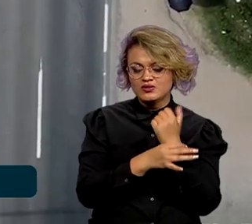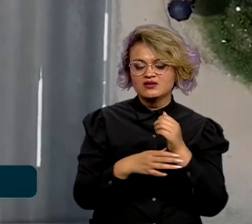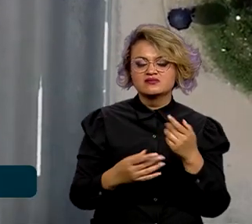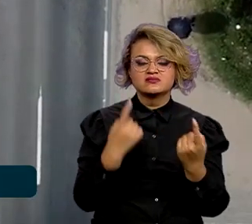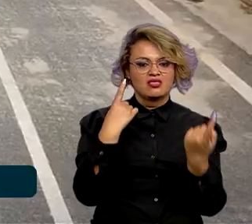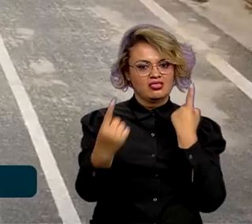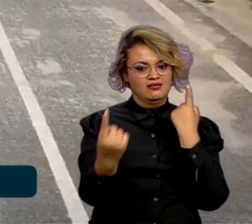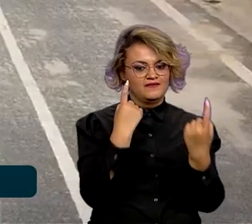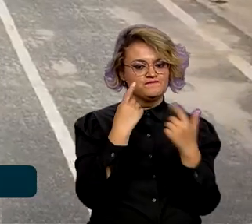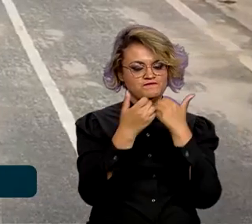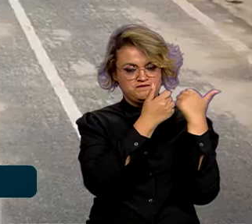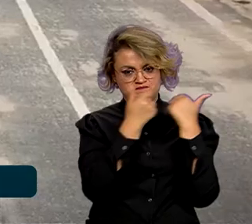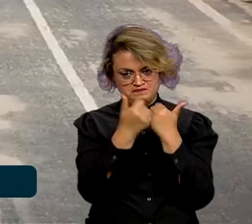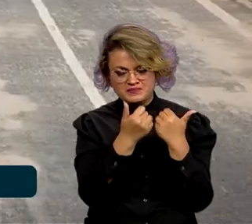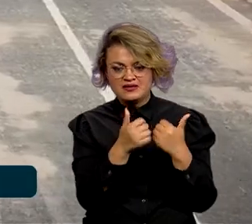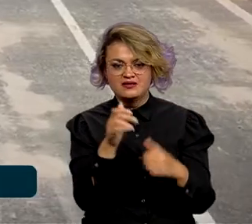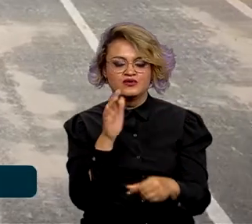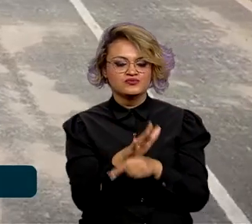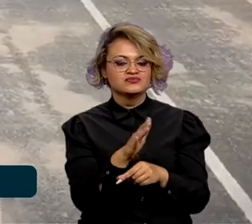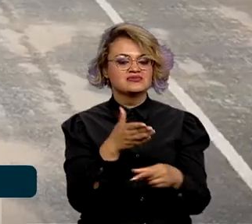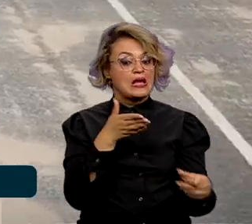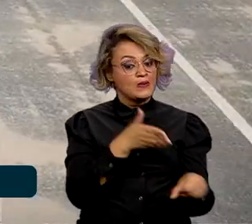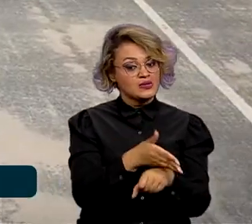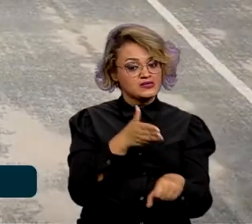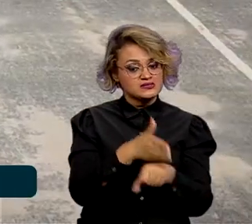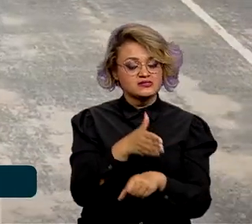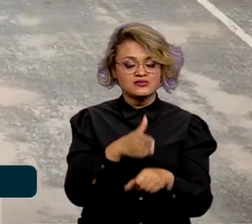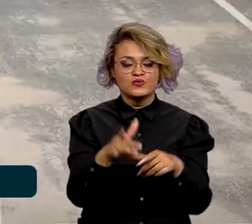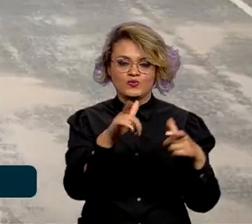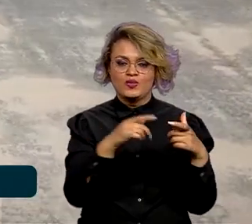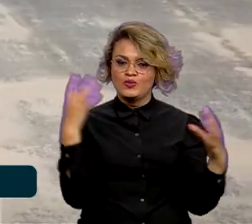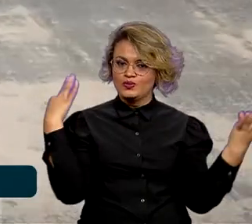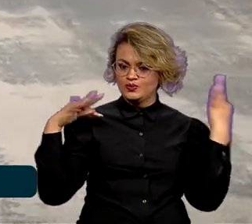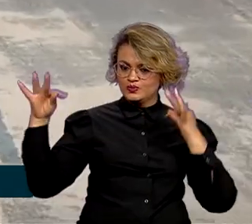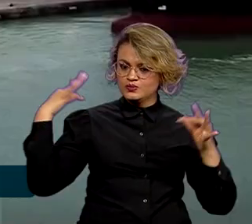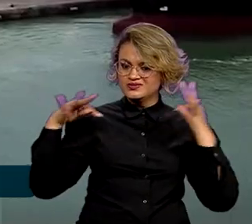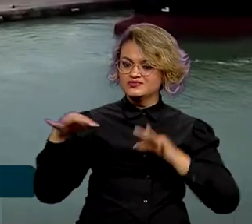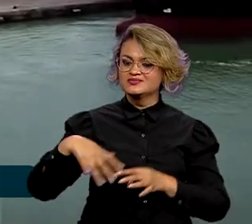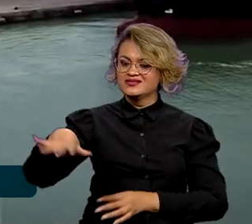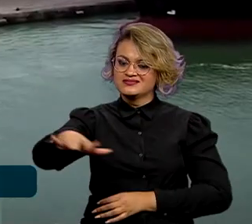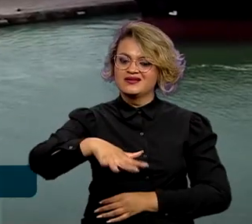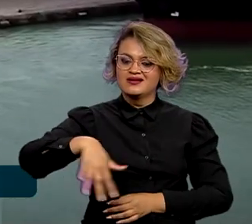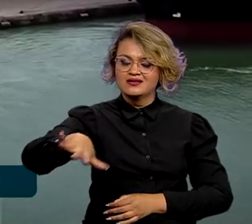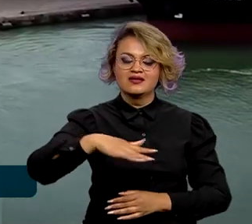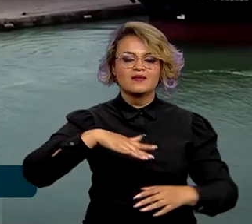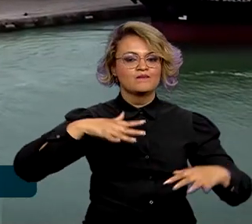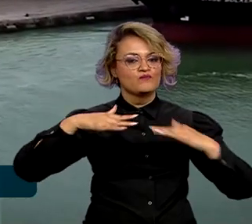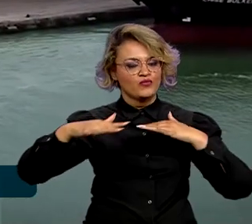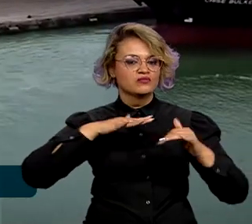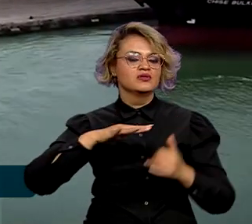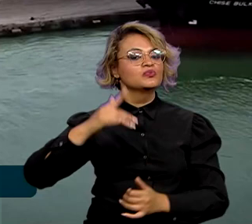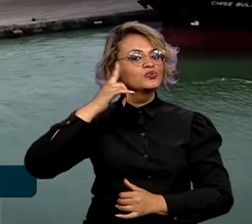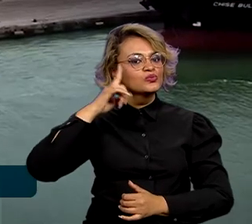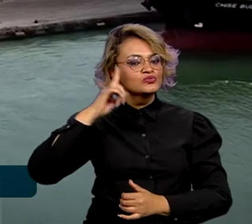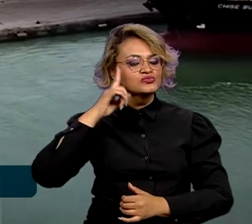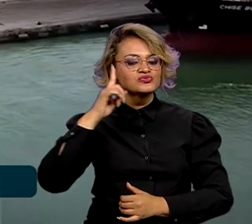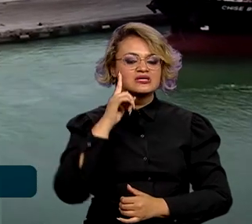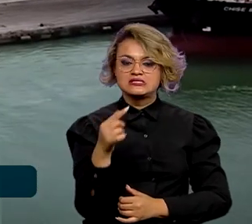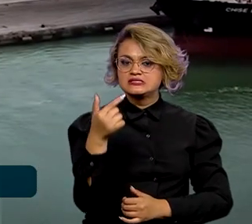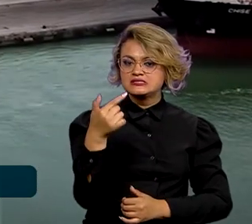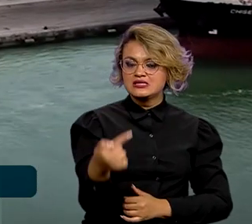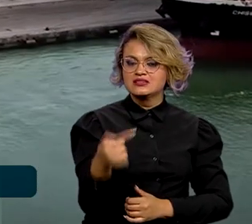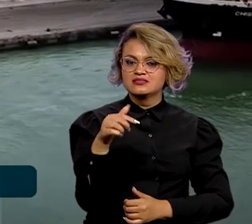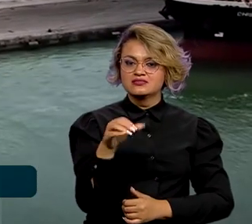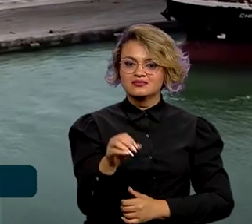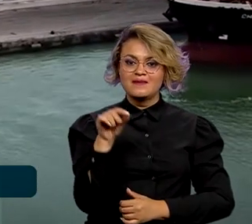trafegabilidade, melhorando o acesso aos pontos turísticos da região, que tem fluxo diário de 70